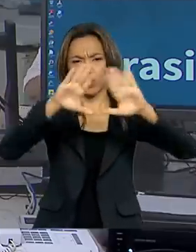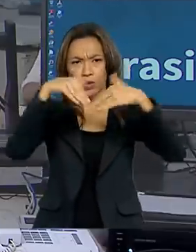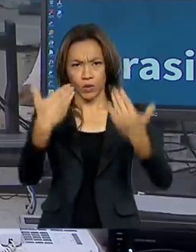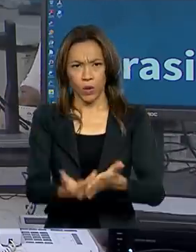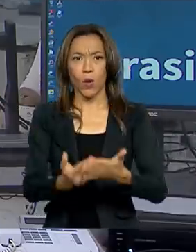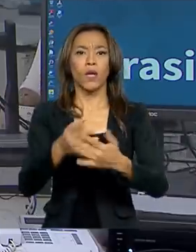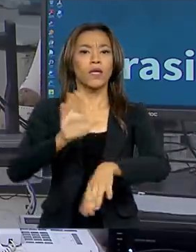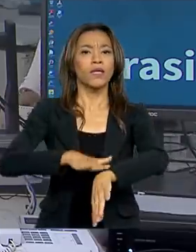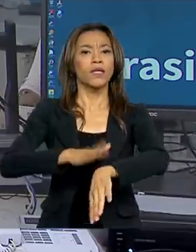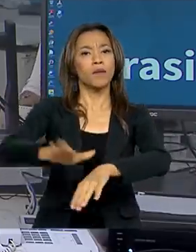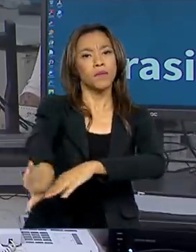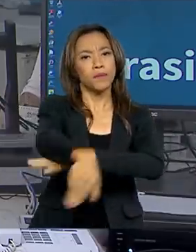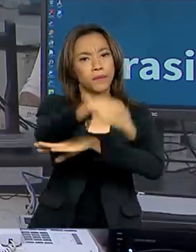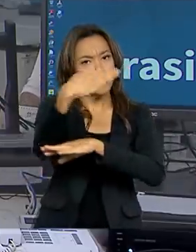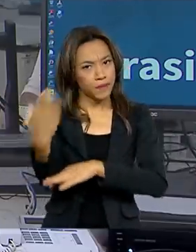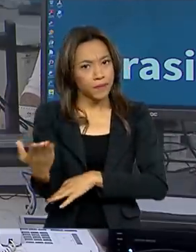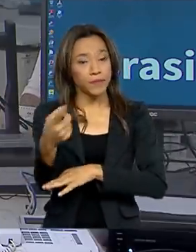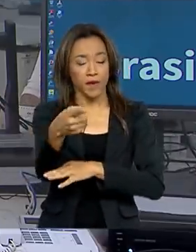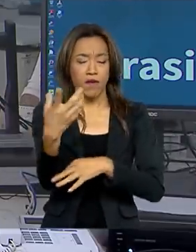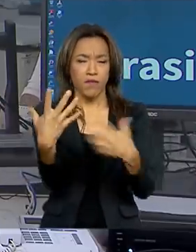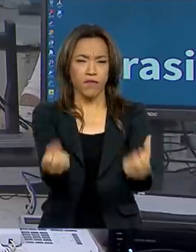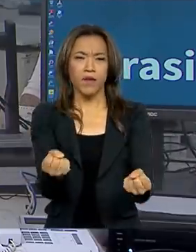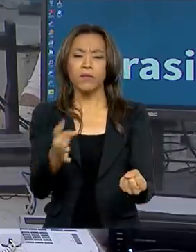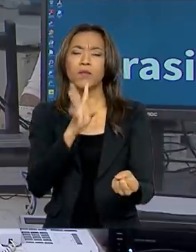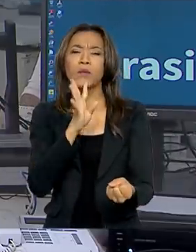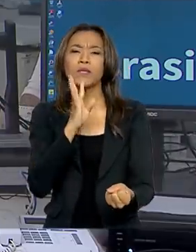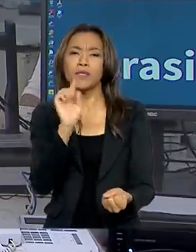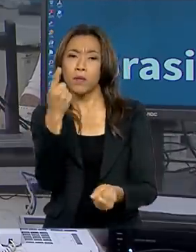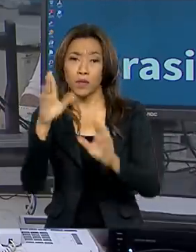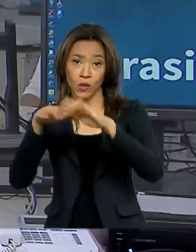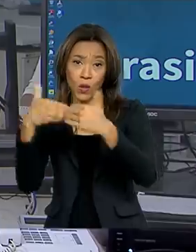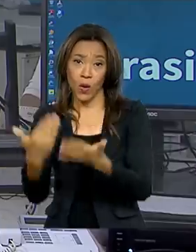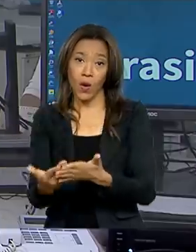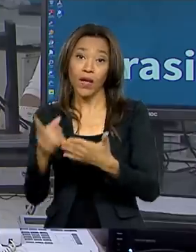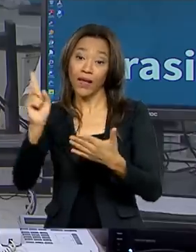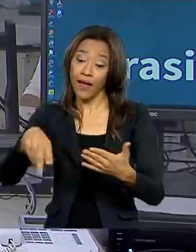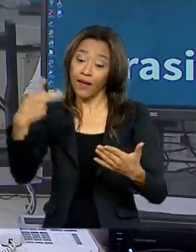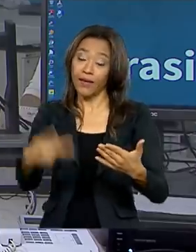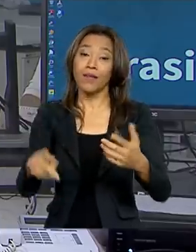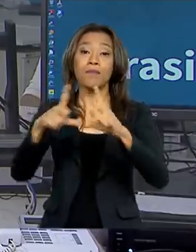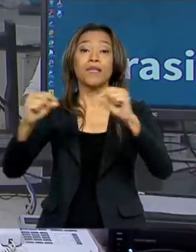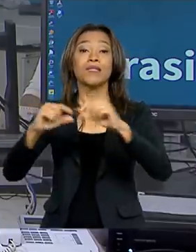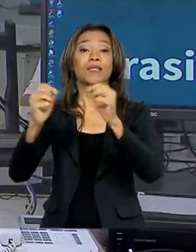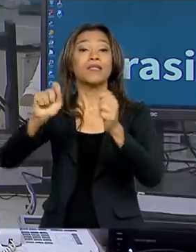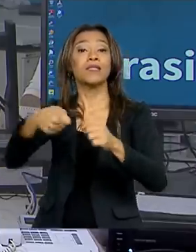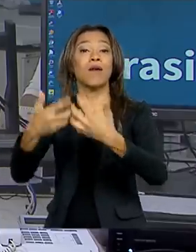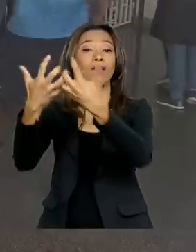18 estados. Vamos conhecer agora uma escola em tempo integral que funciona no Gama, Distrito Federal.